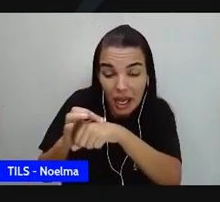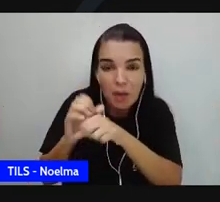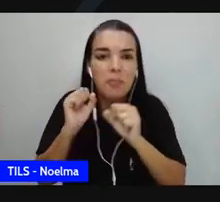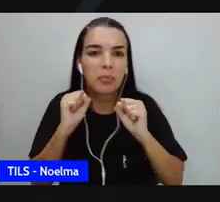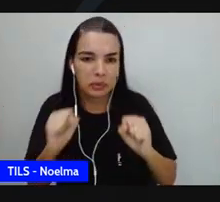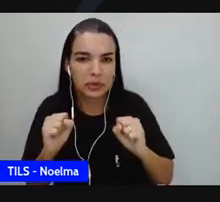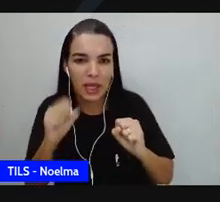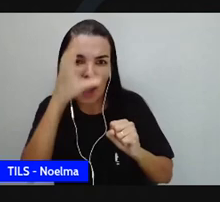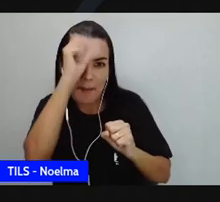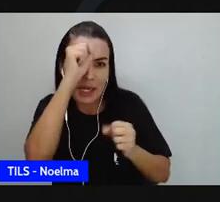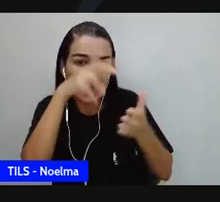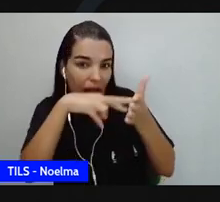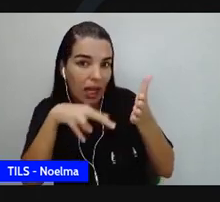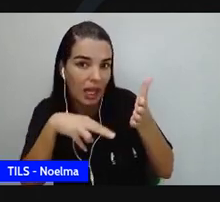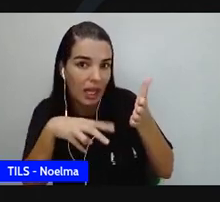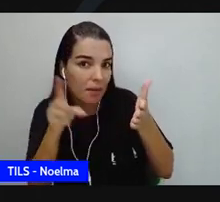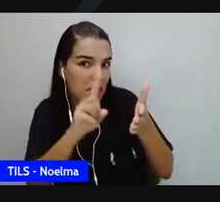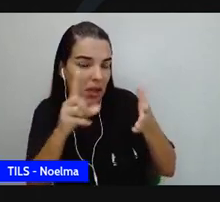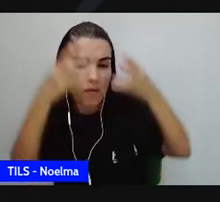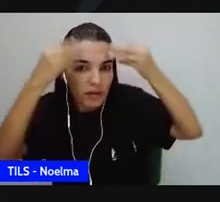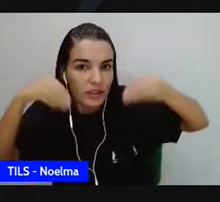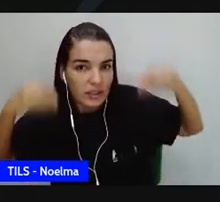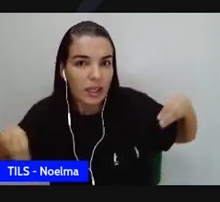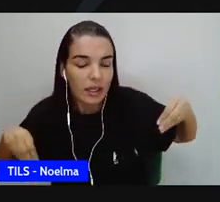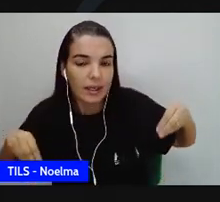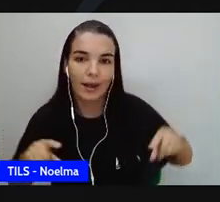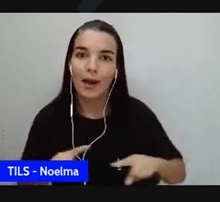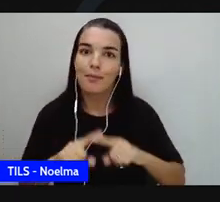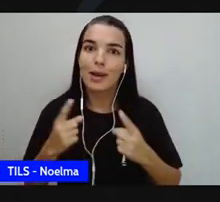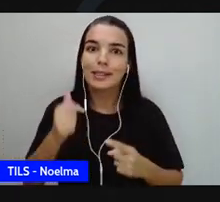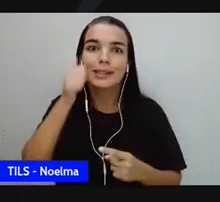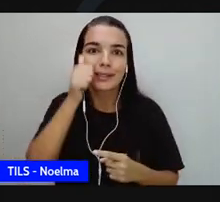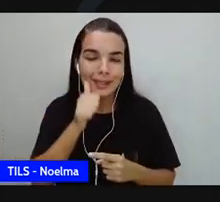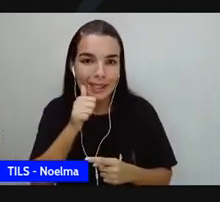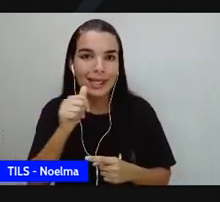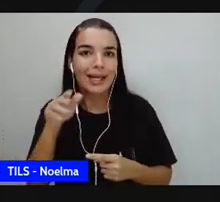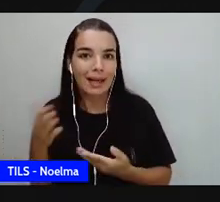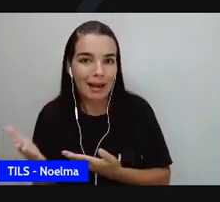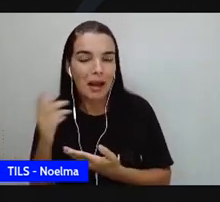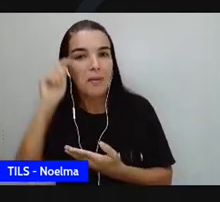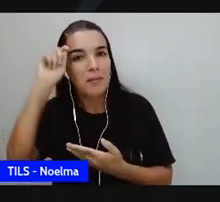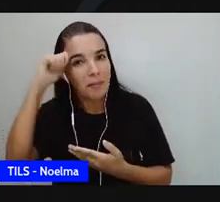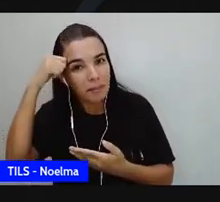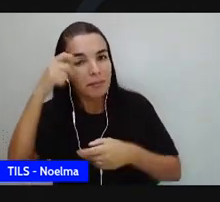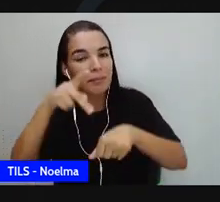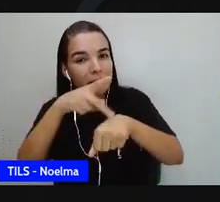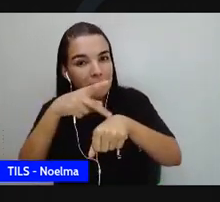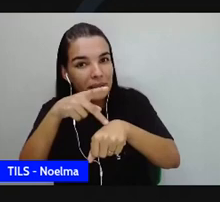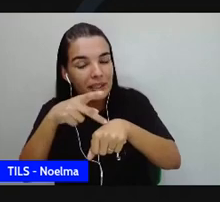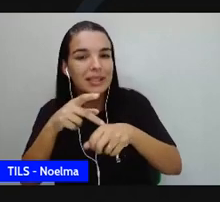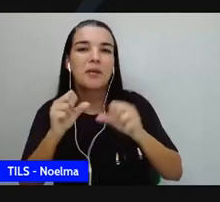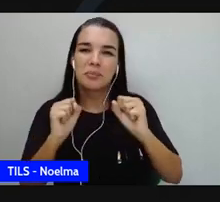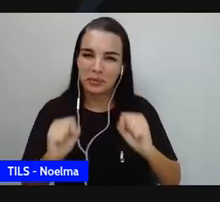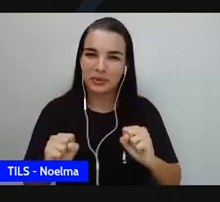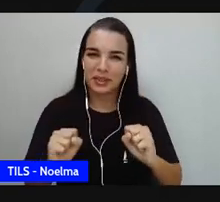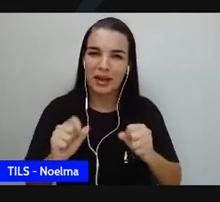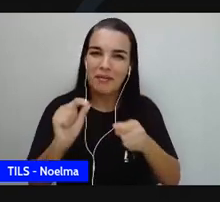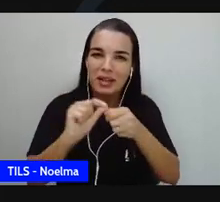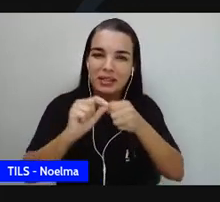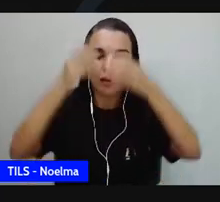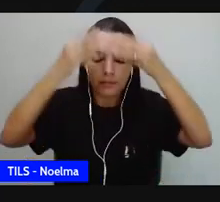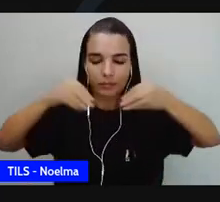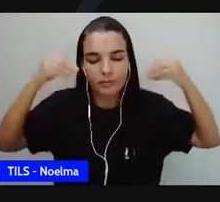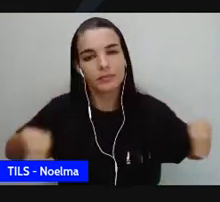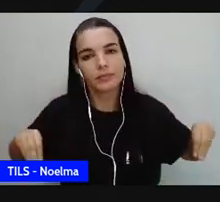para fazer. Imagina isso. Então, essas decepções todas fazem com que elas tentem se